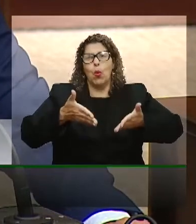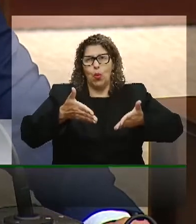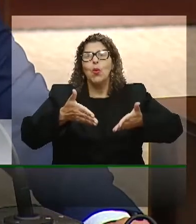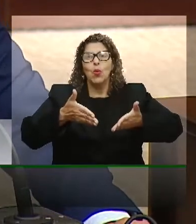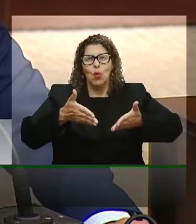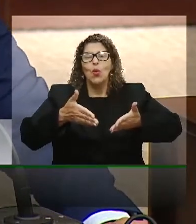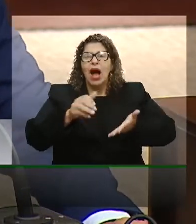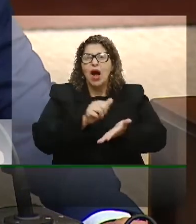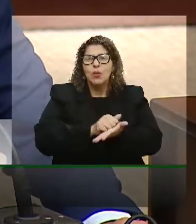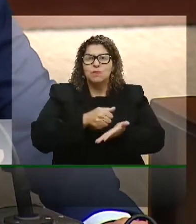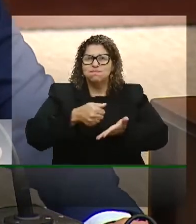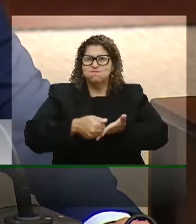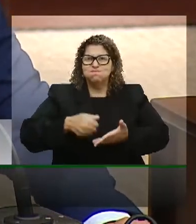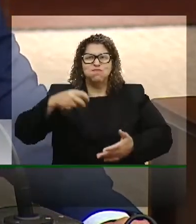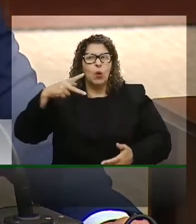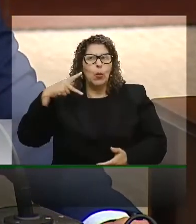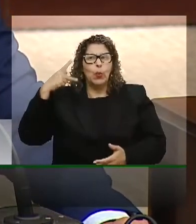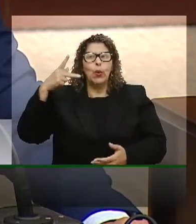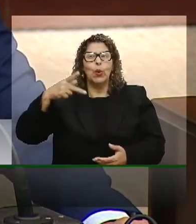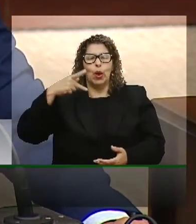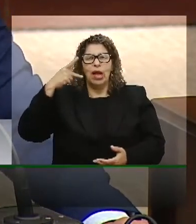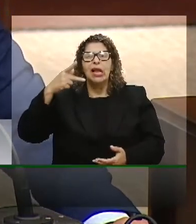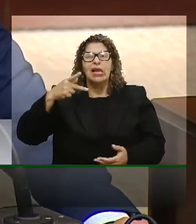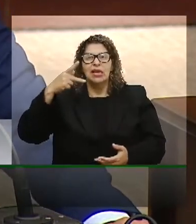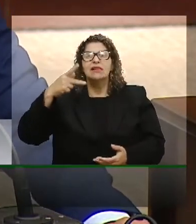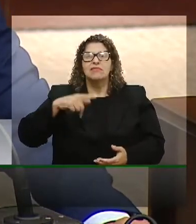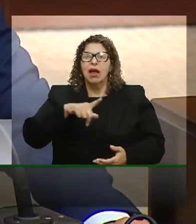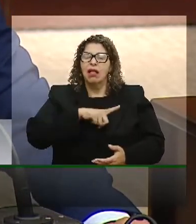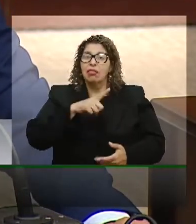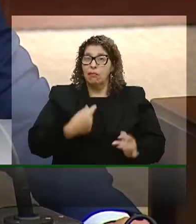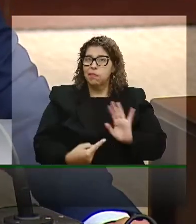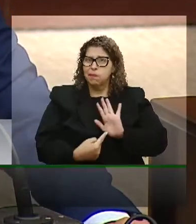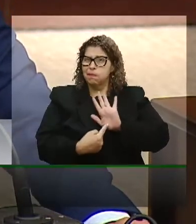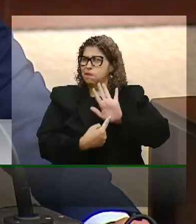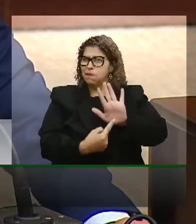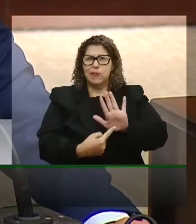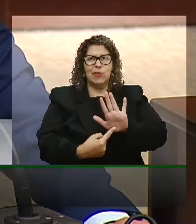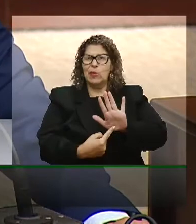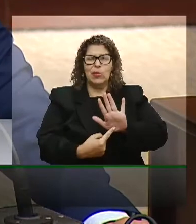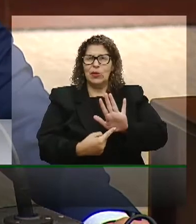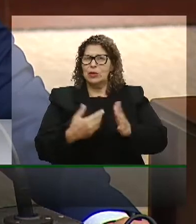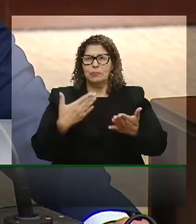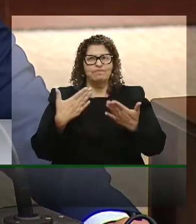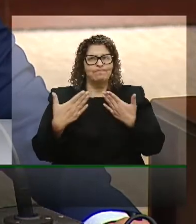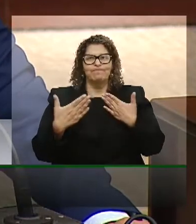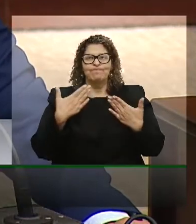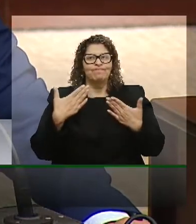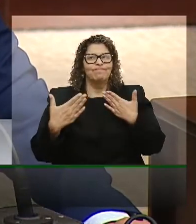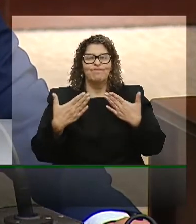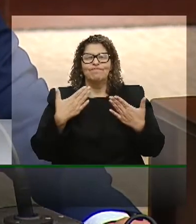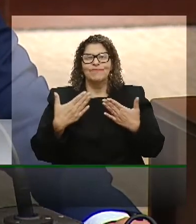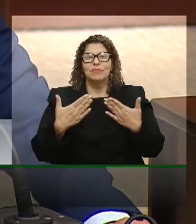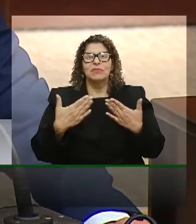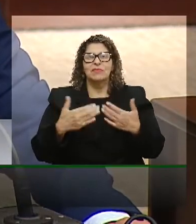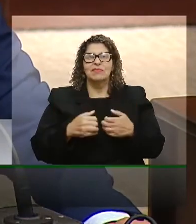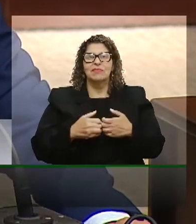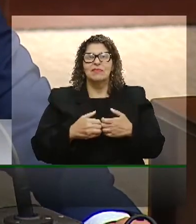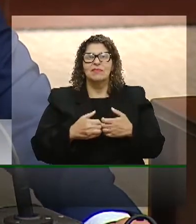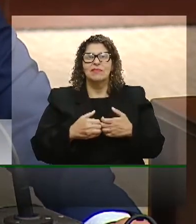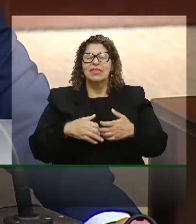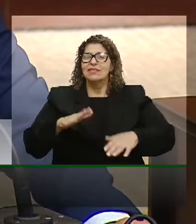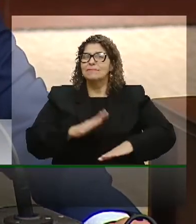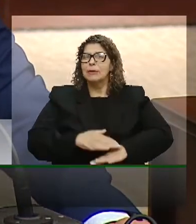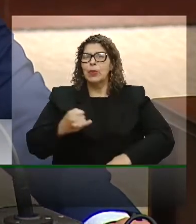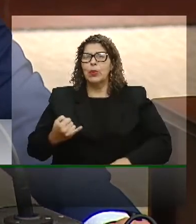nossa agenda política e essa casa tem se mostrado e eu não tenho nenhuma dúvida é agente